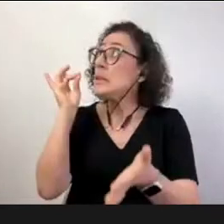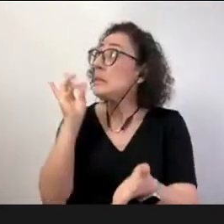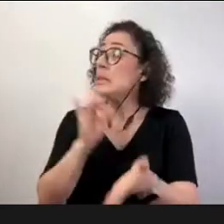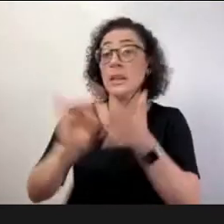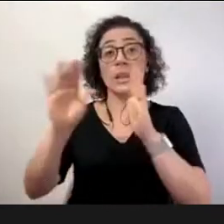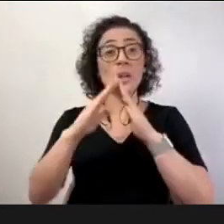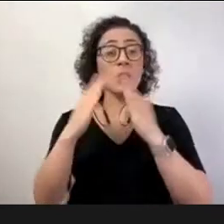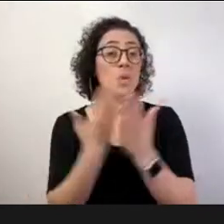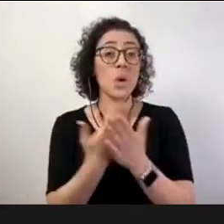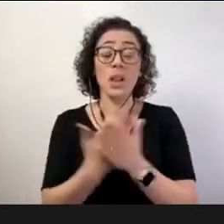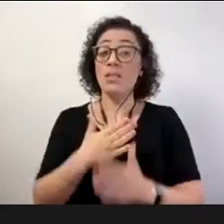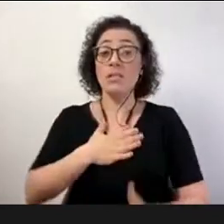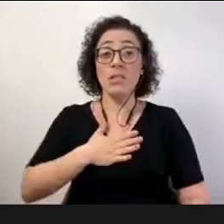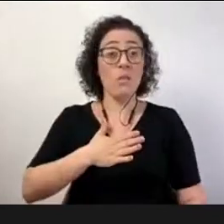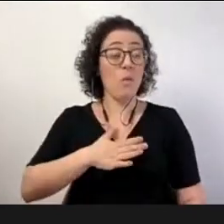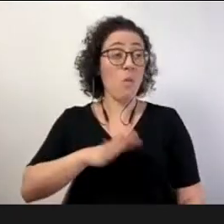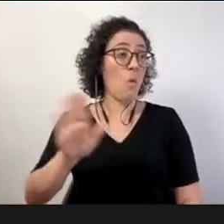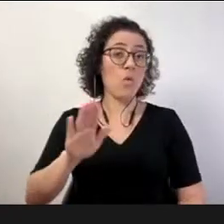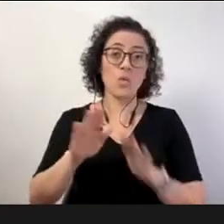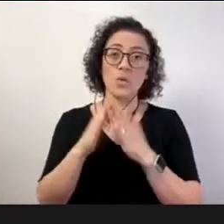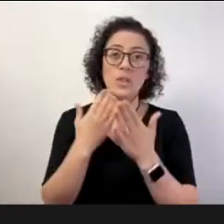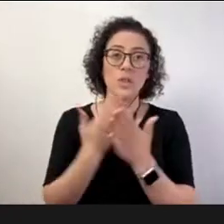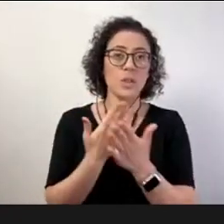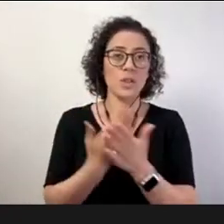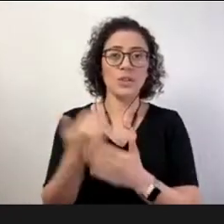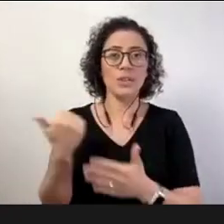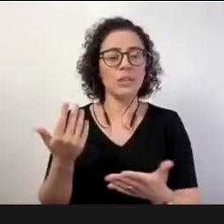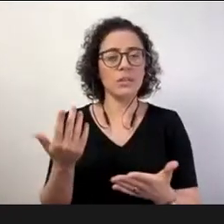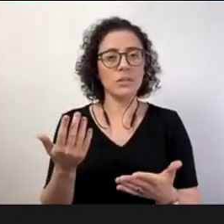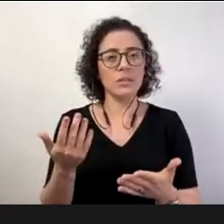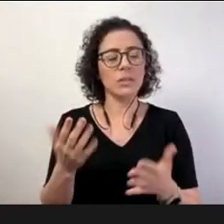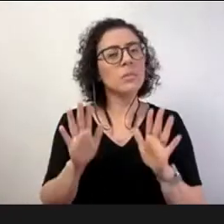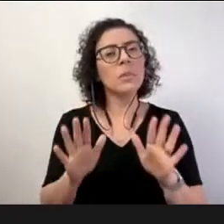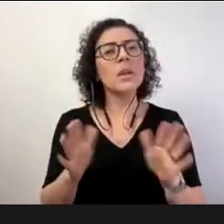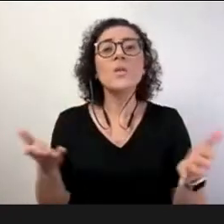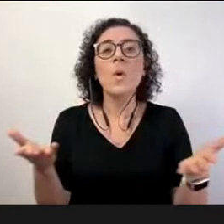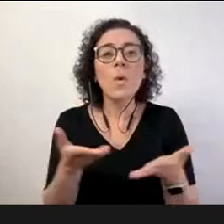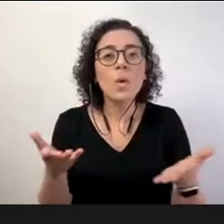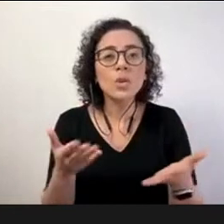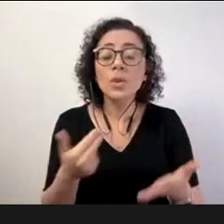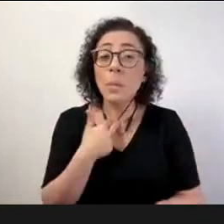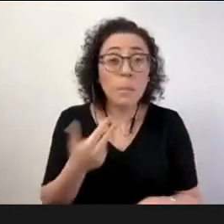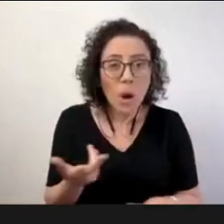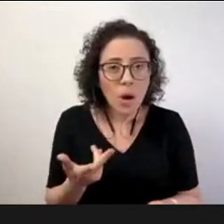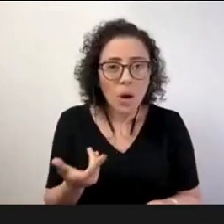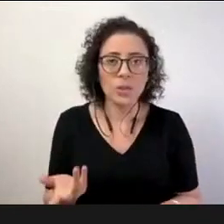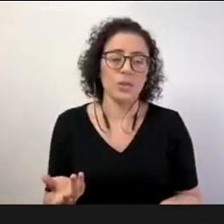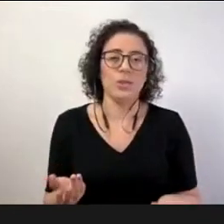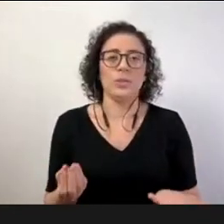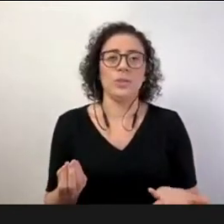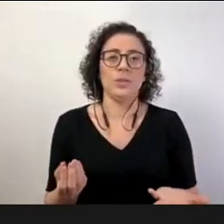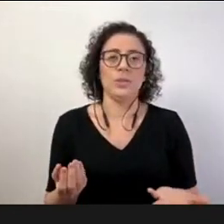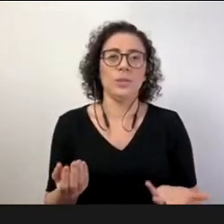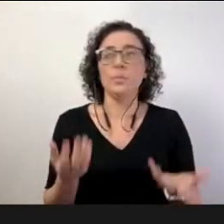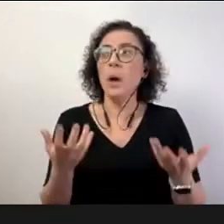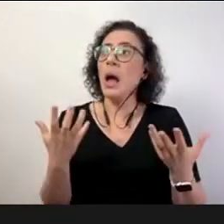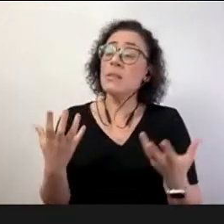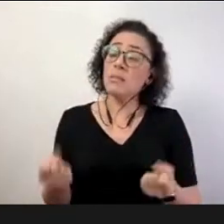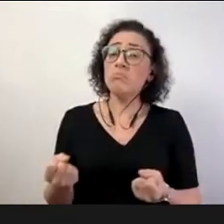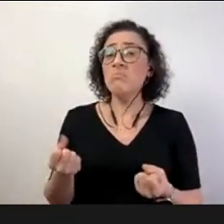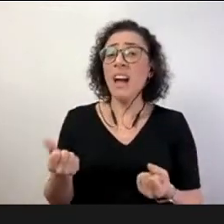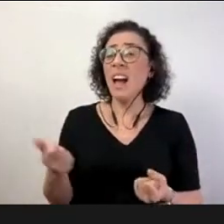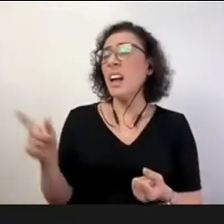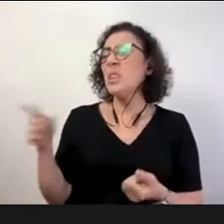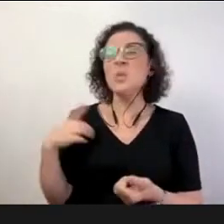e isso hoje em dia não é suportável nós não podemos entender que pessoas